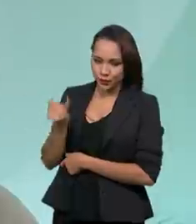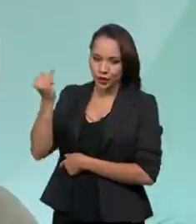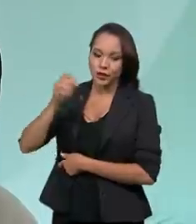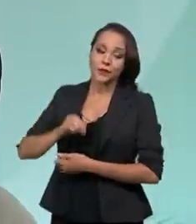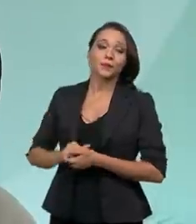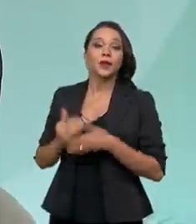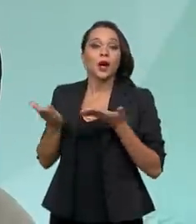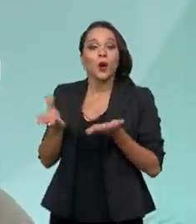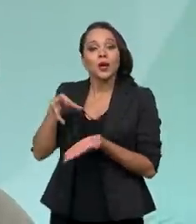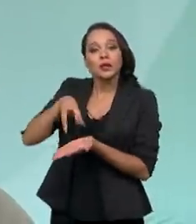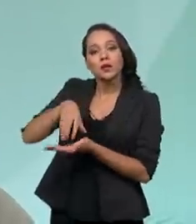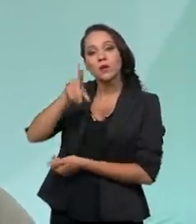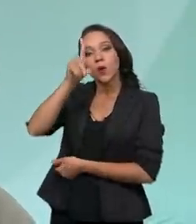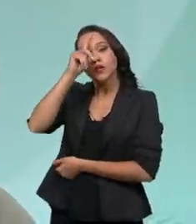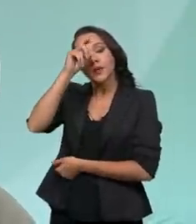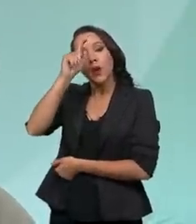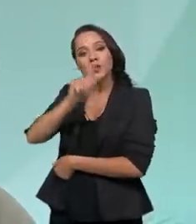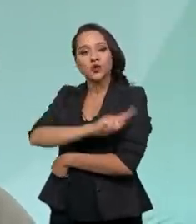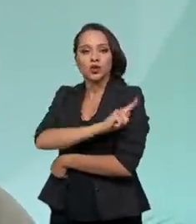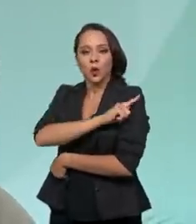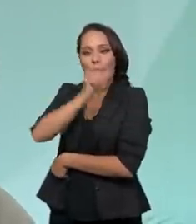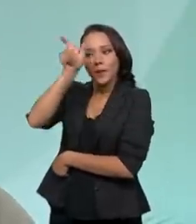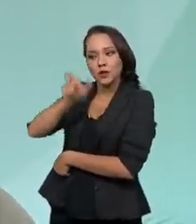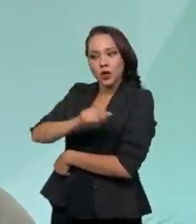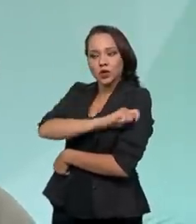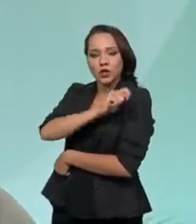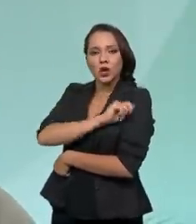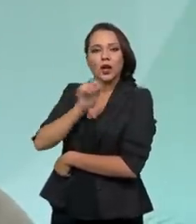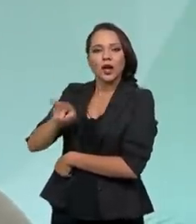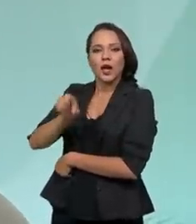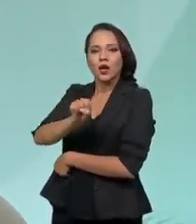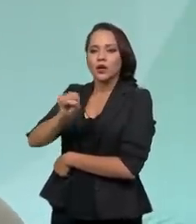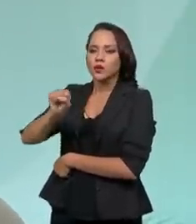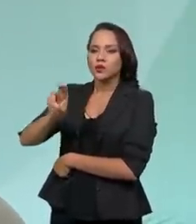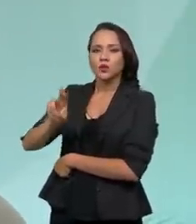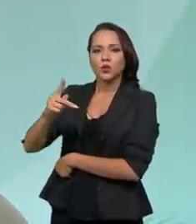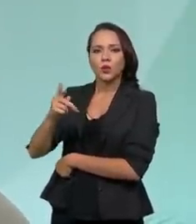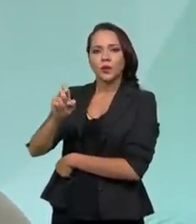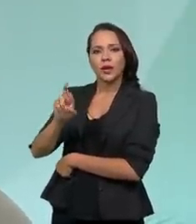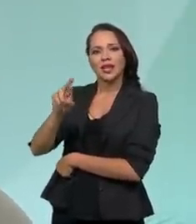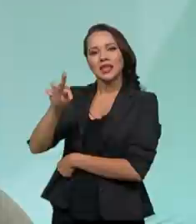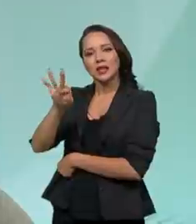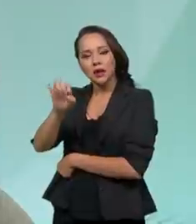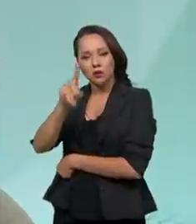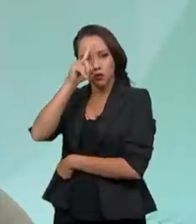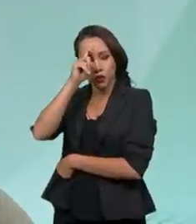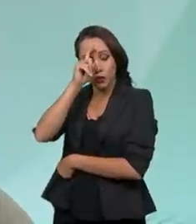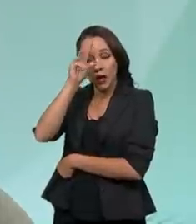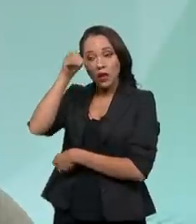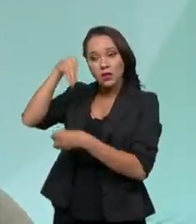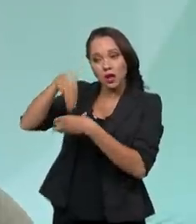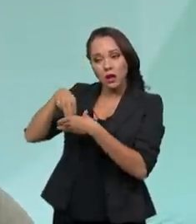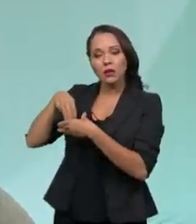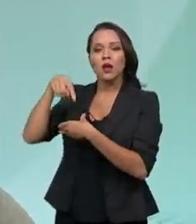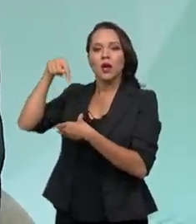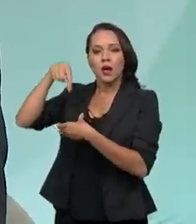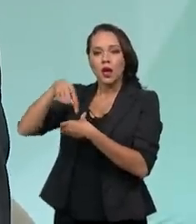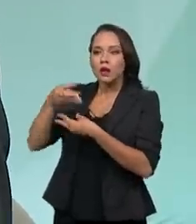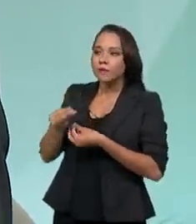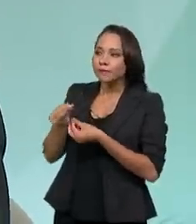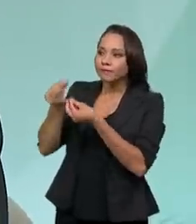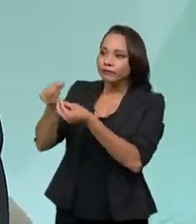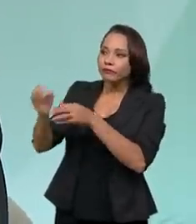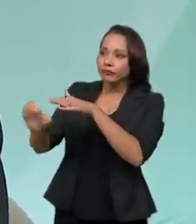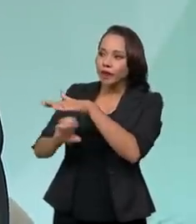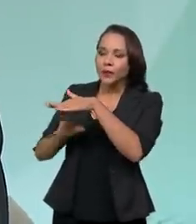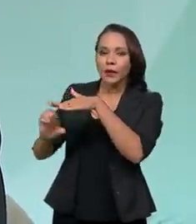nos hospitais, os gestores, que nós chamamos de superintendentes dos nossos hospitais, eles são cedidos para